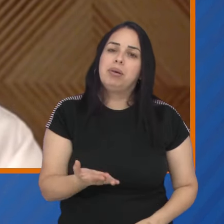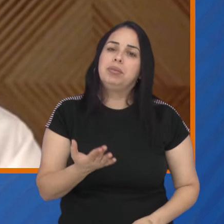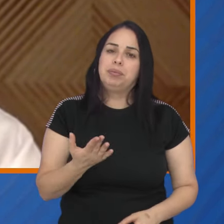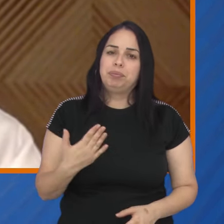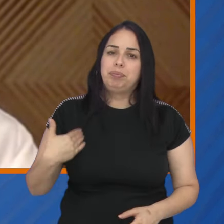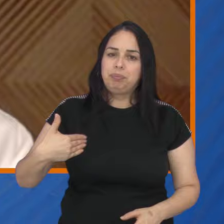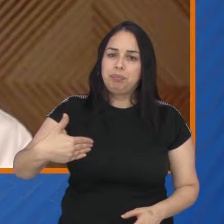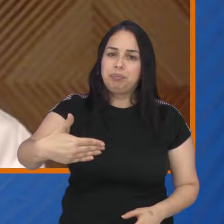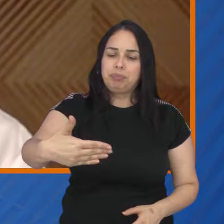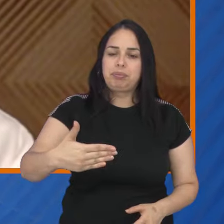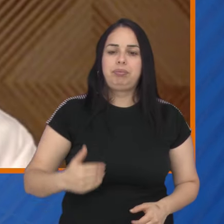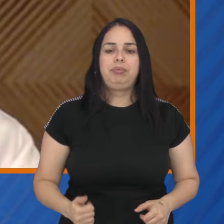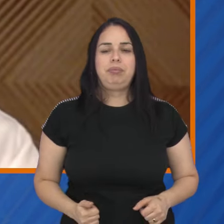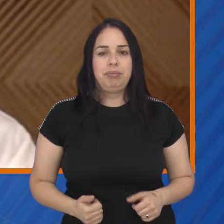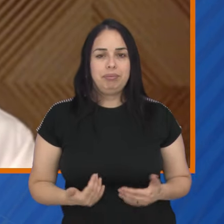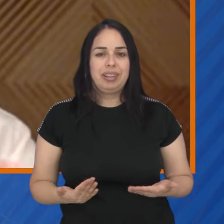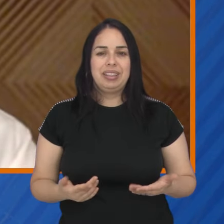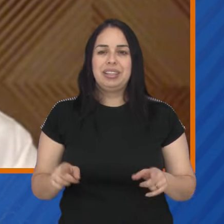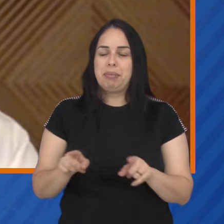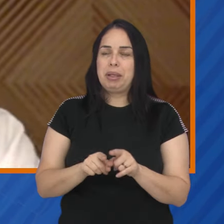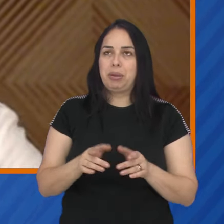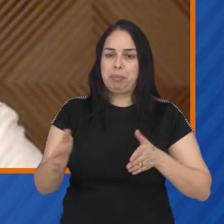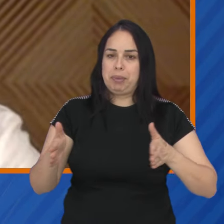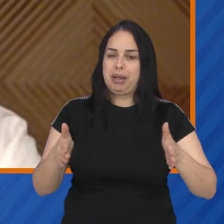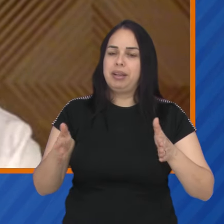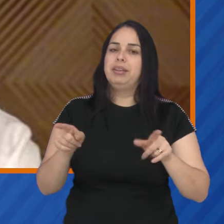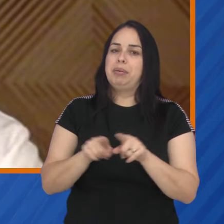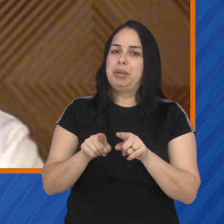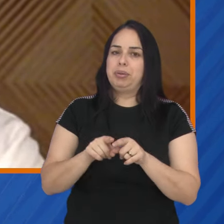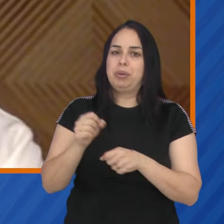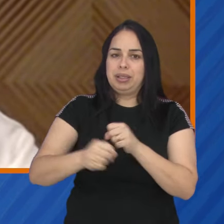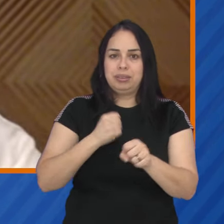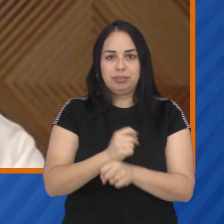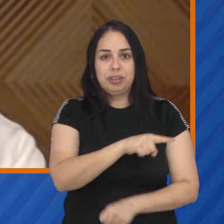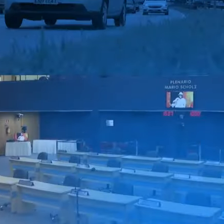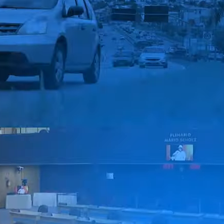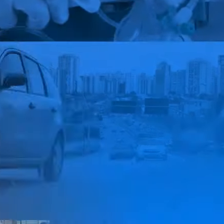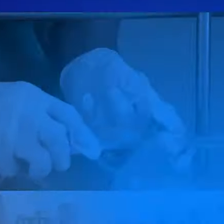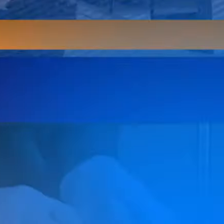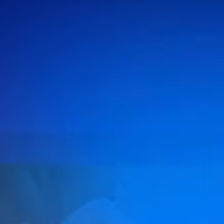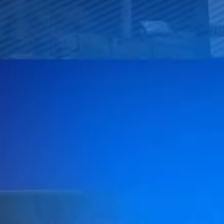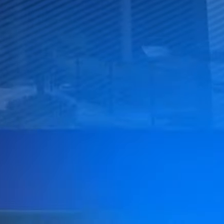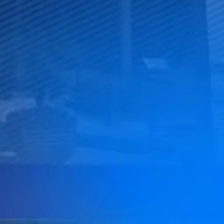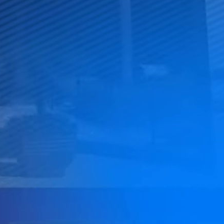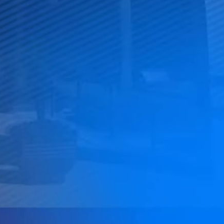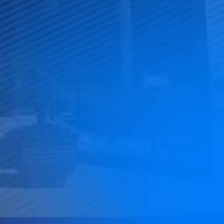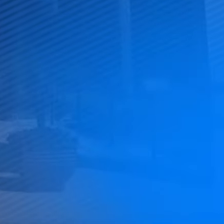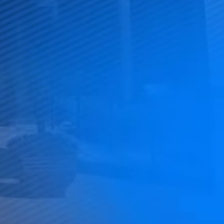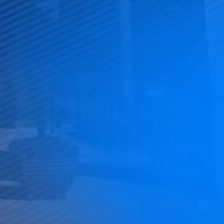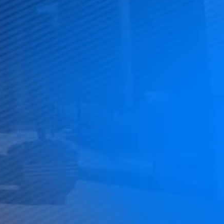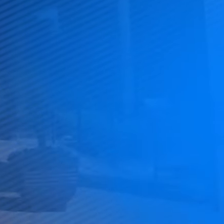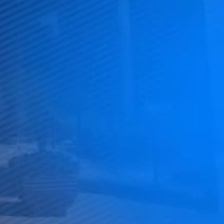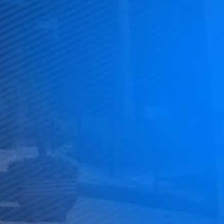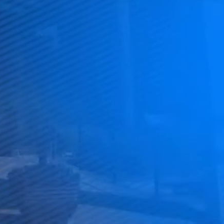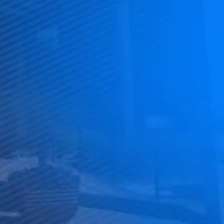no final do expediente, no final de anos de trabalho. Tchau, tchau.